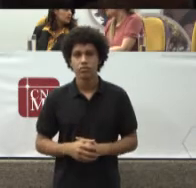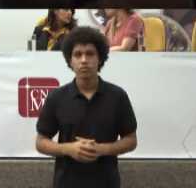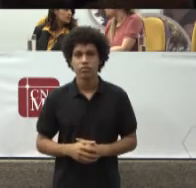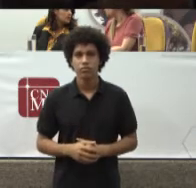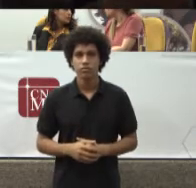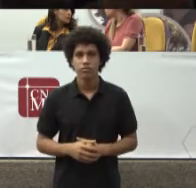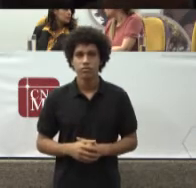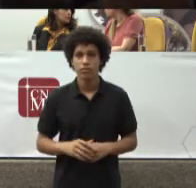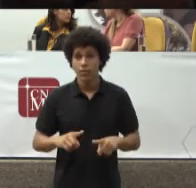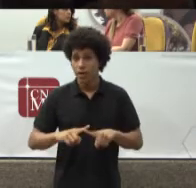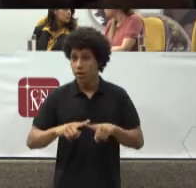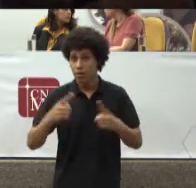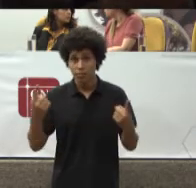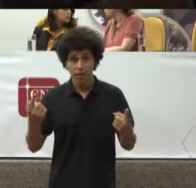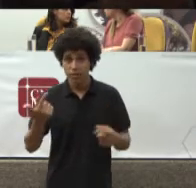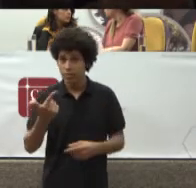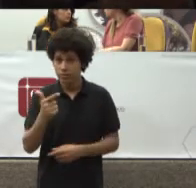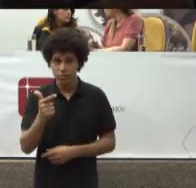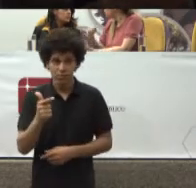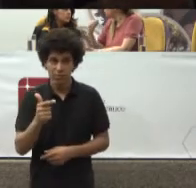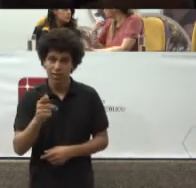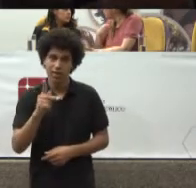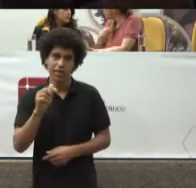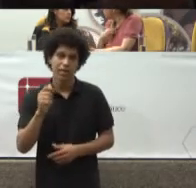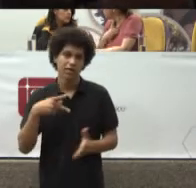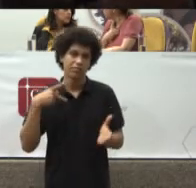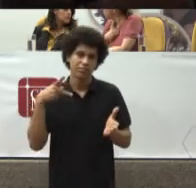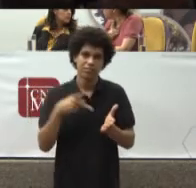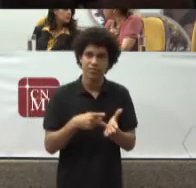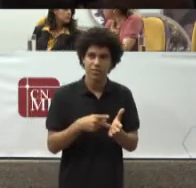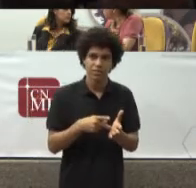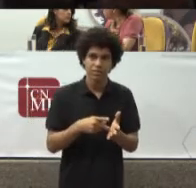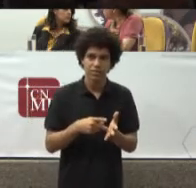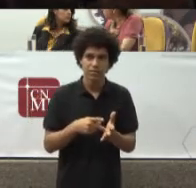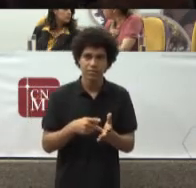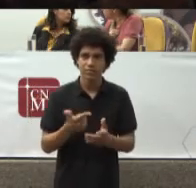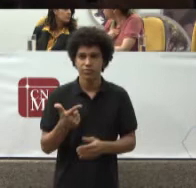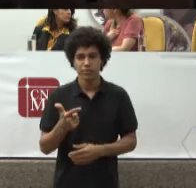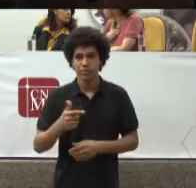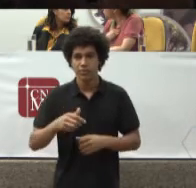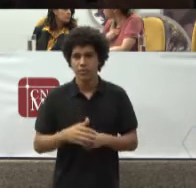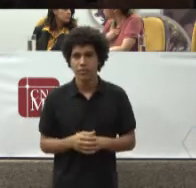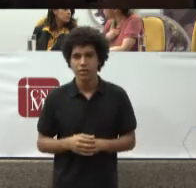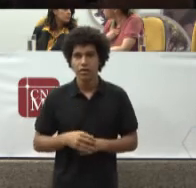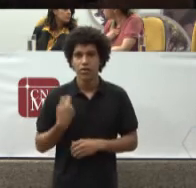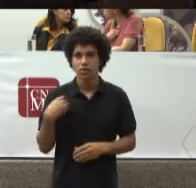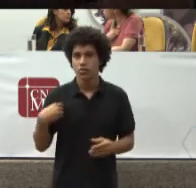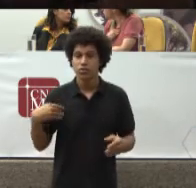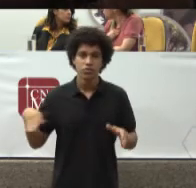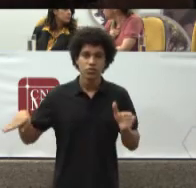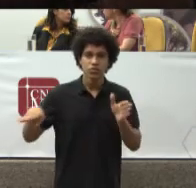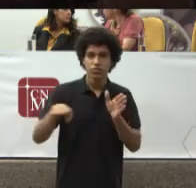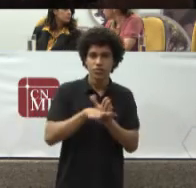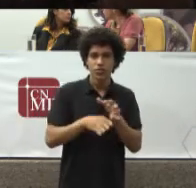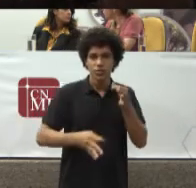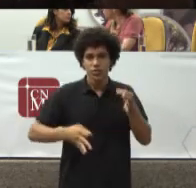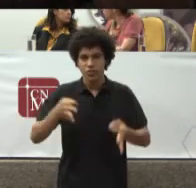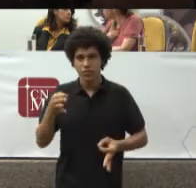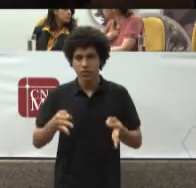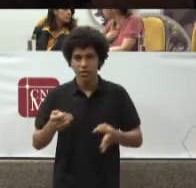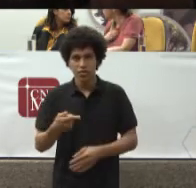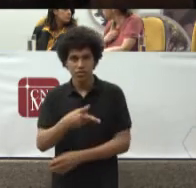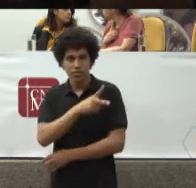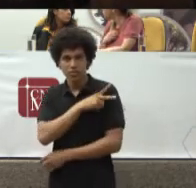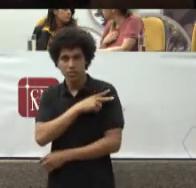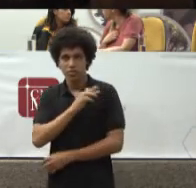Mas que não garante Efetividade Aquilo que chegou Ao judiciário No segundo grau Porque se ela